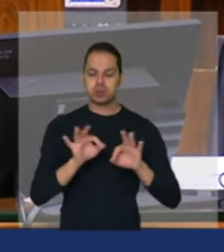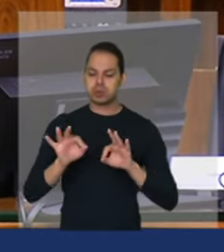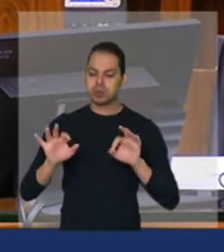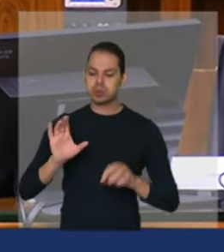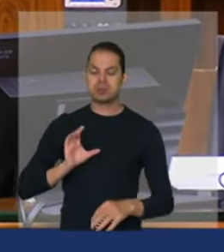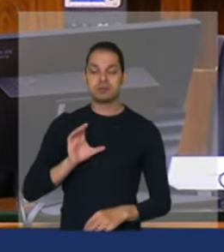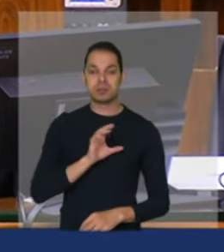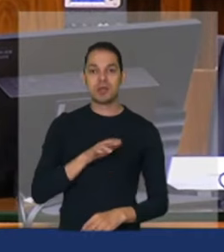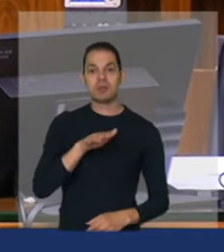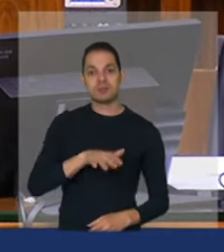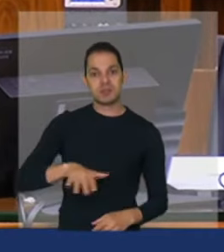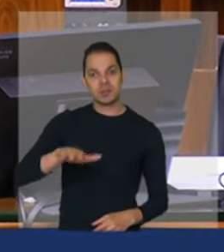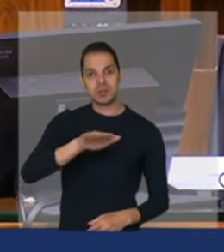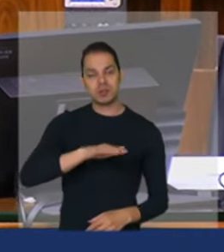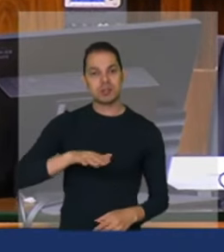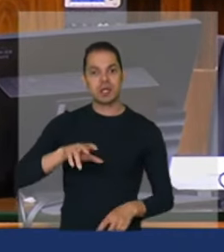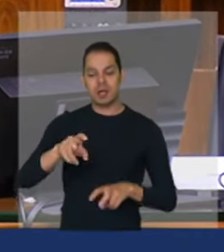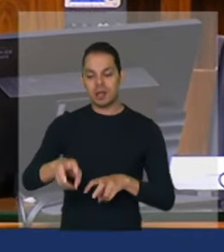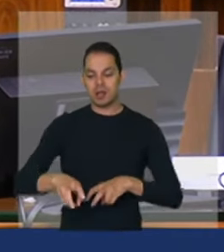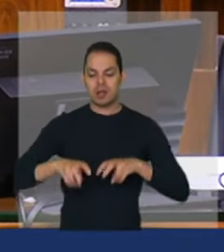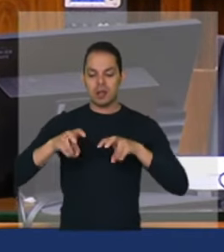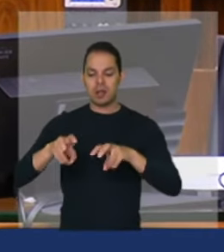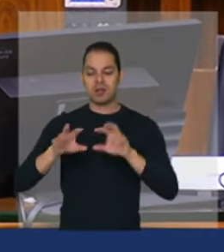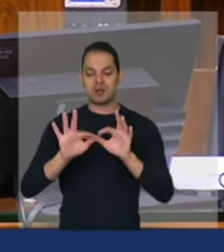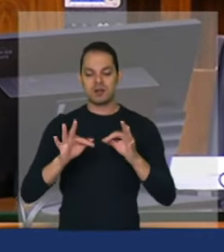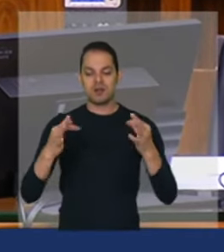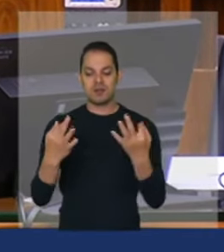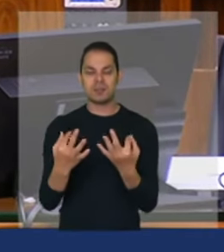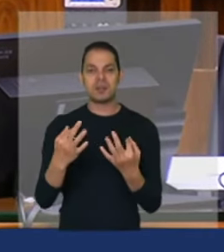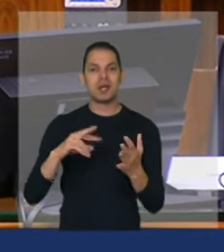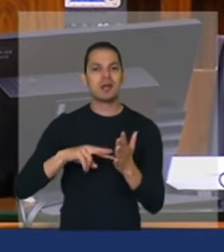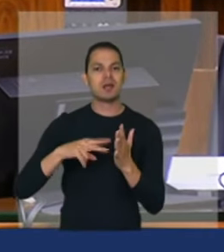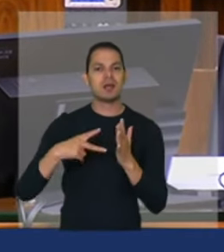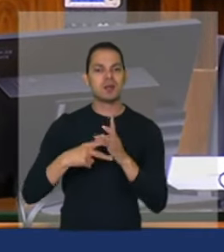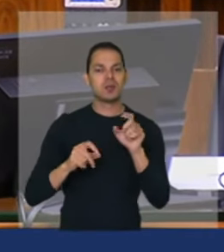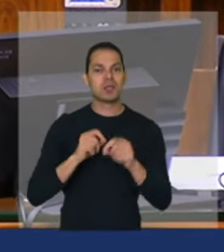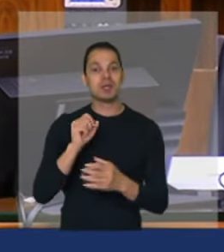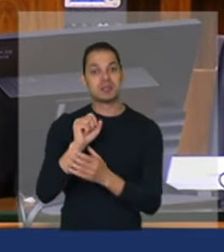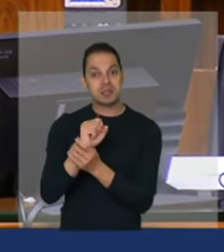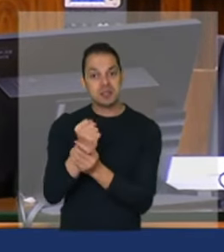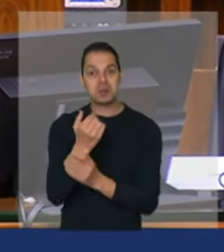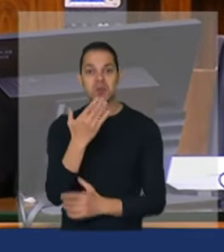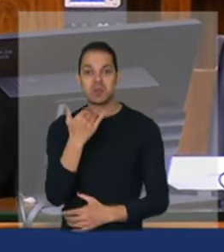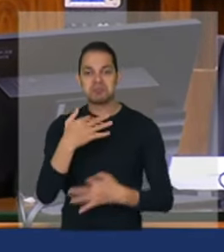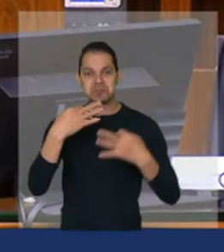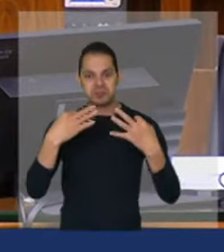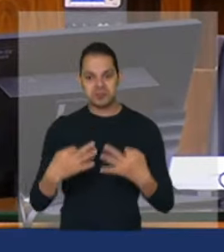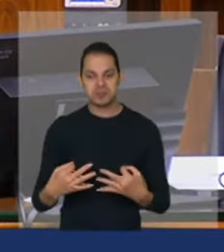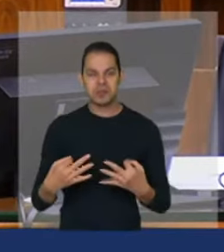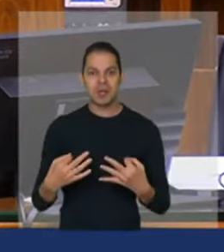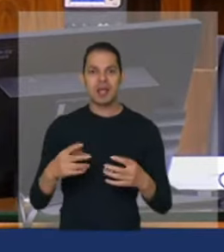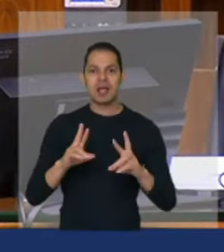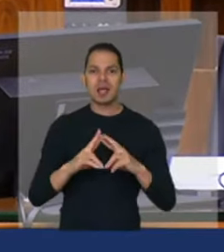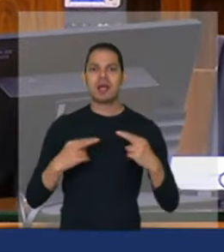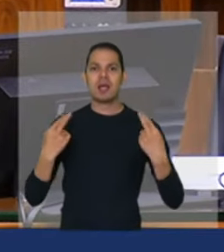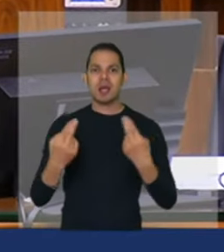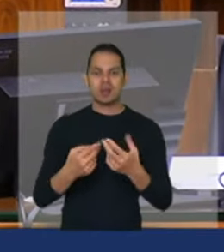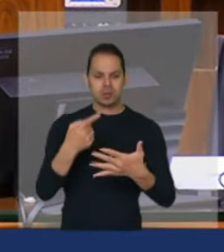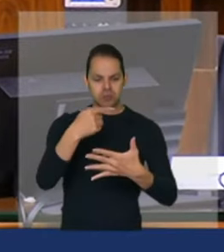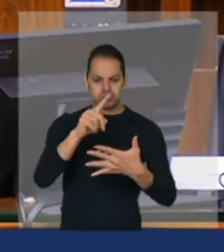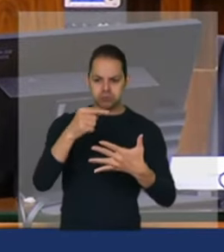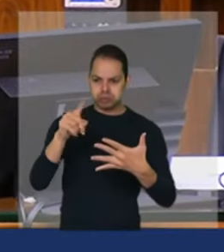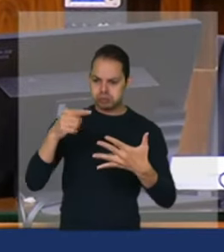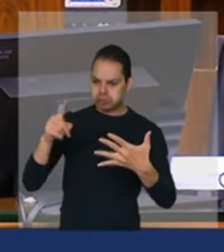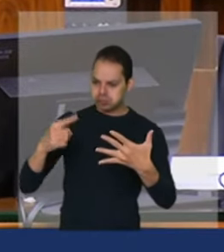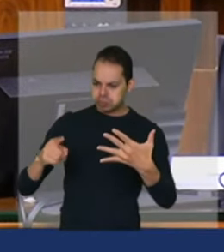geral agricultura familiar é sinônimo de segurança alimentar tendo sido alcançada a finalidade desta comissão geral